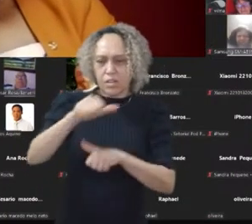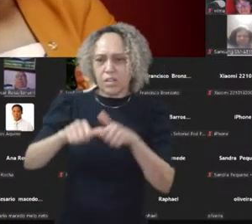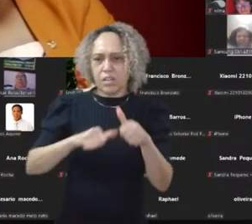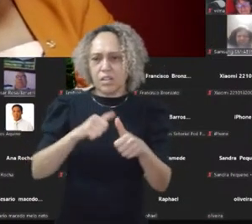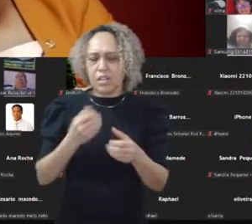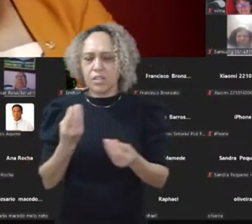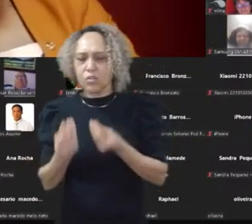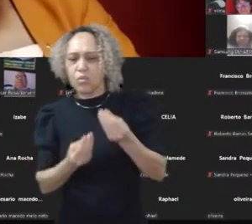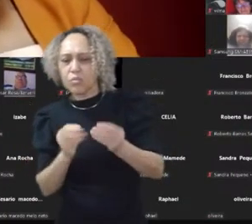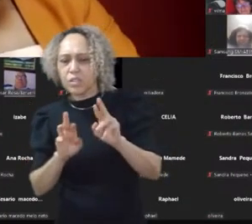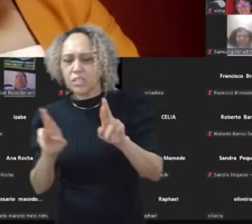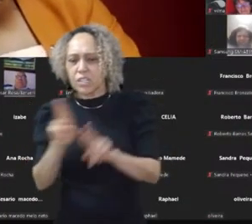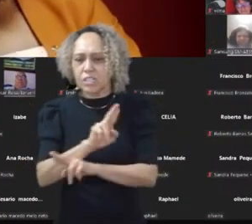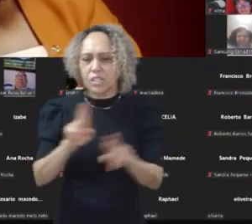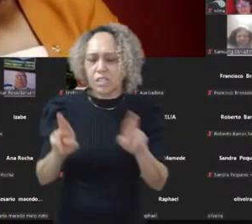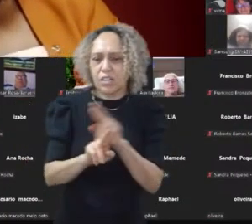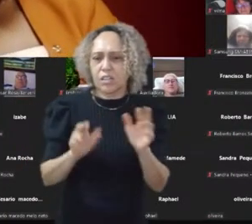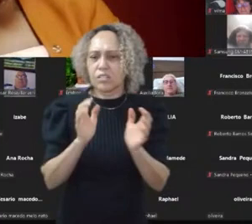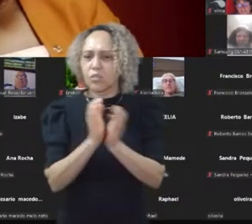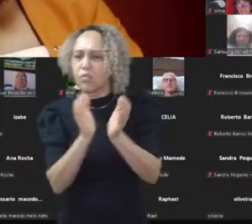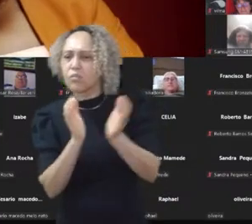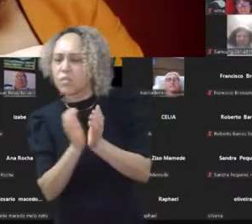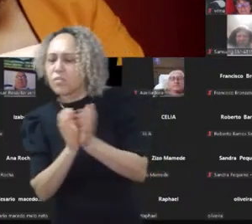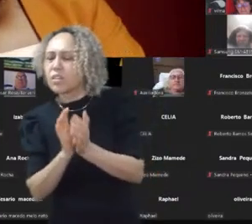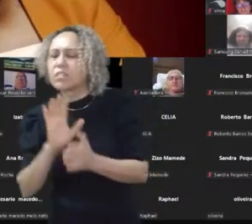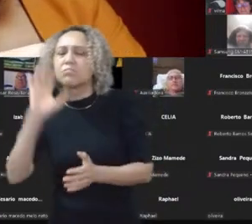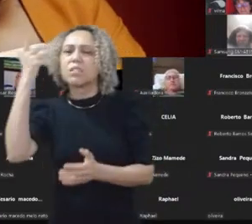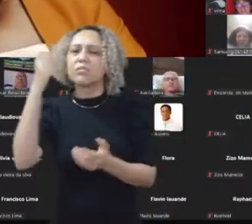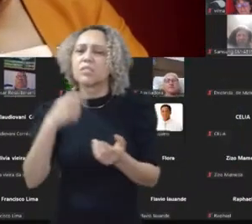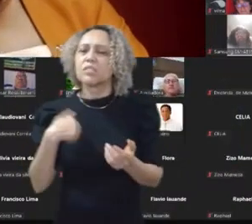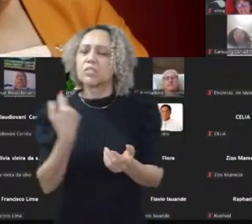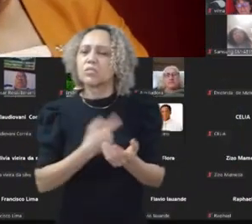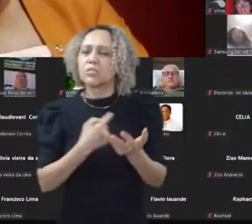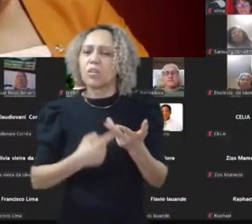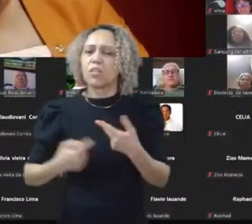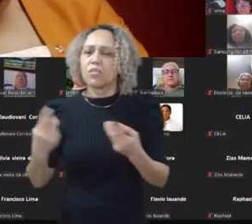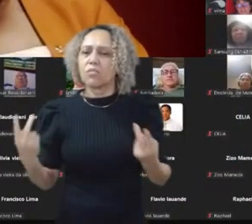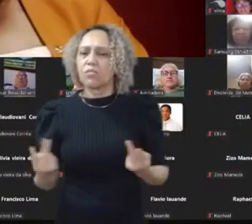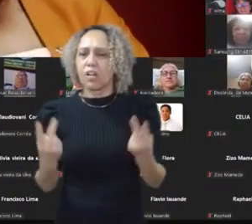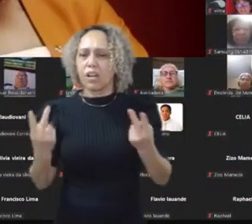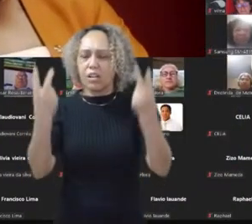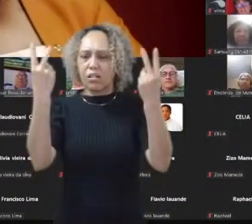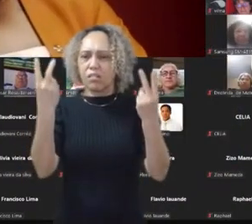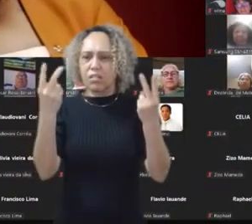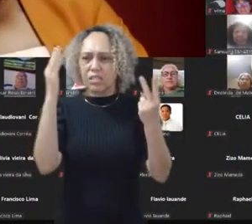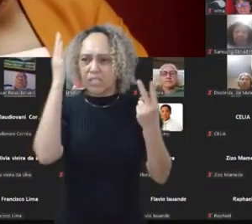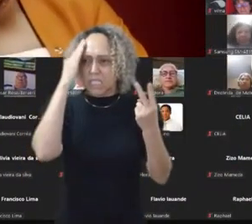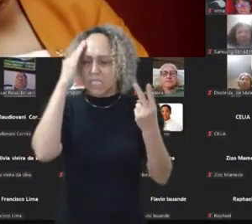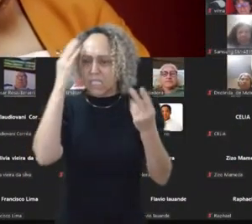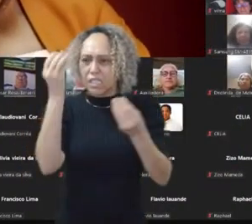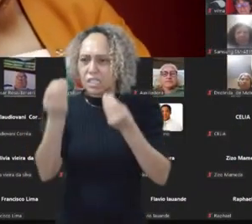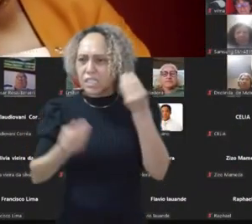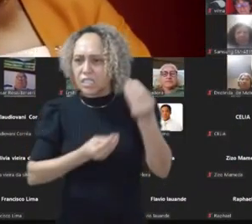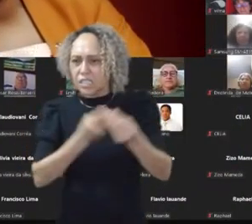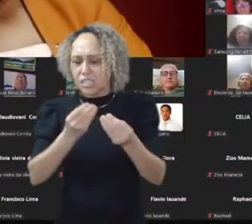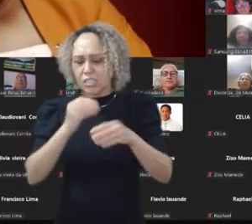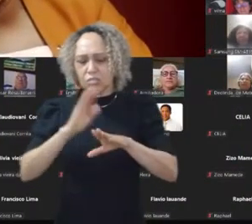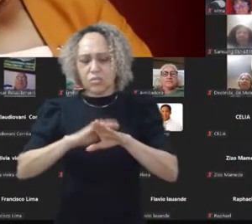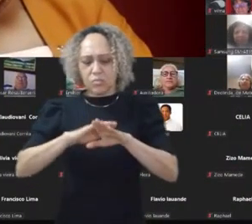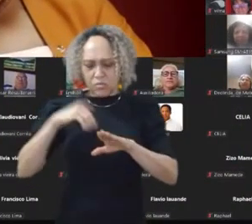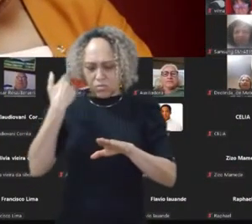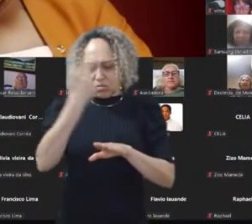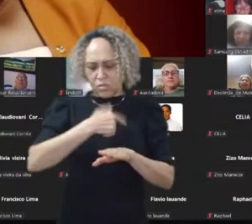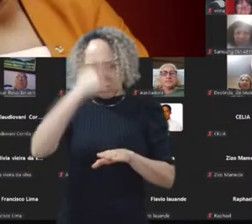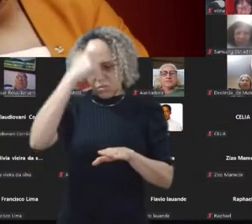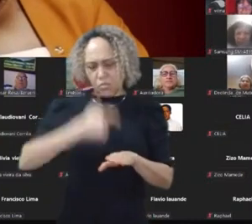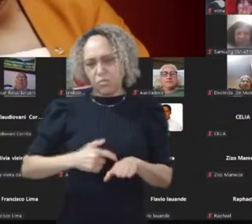relacionar, de conviver, de definir os nossos valores, de entender tudo e também nos entenderem quanto sujeitos. Até